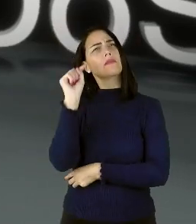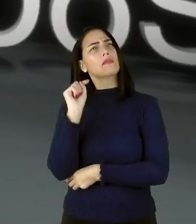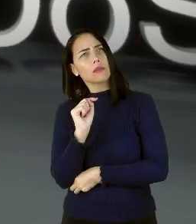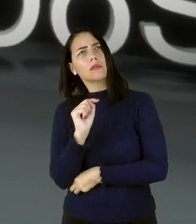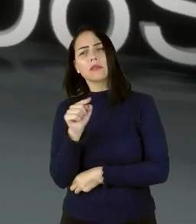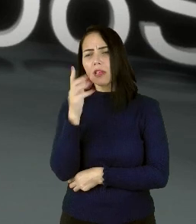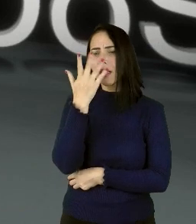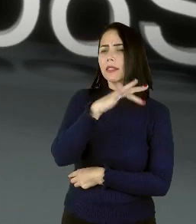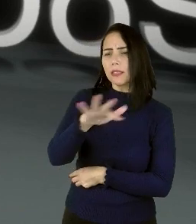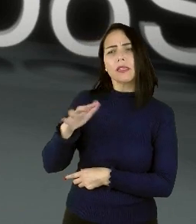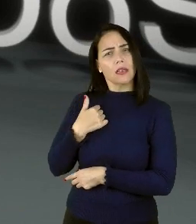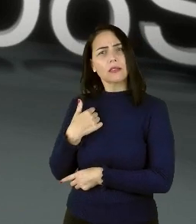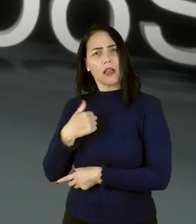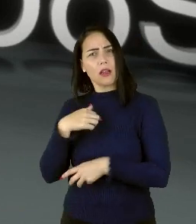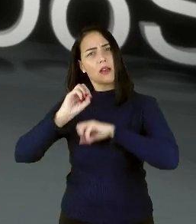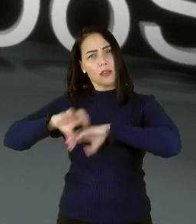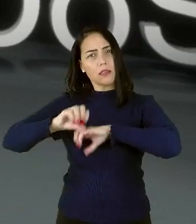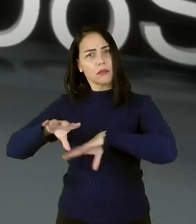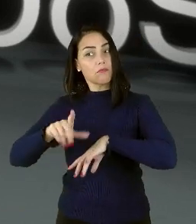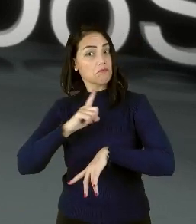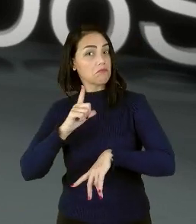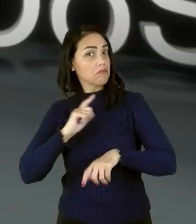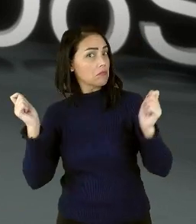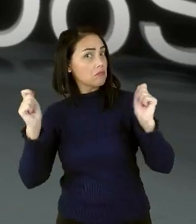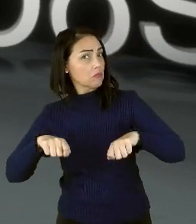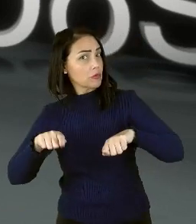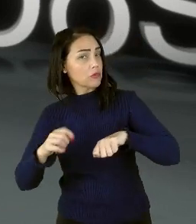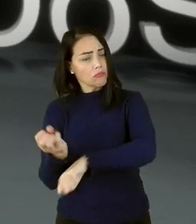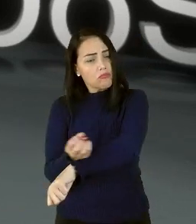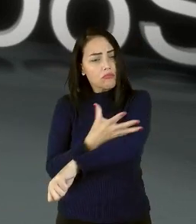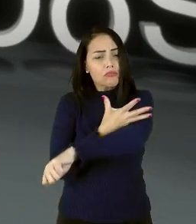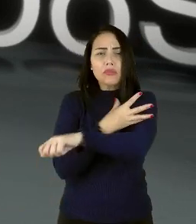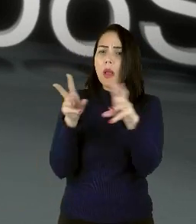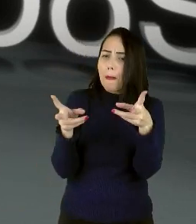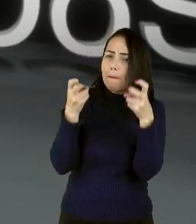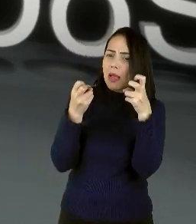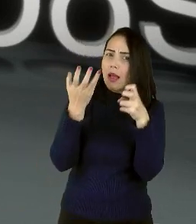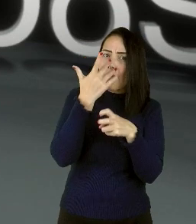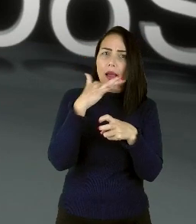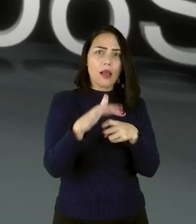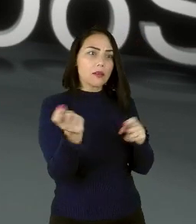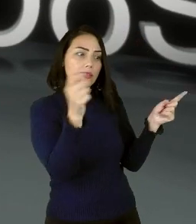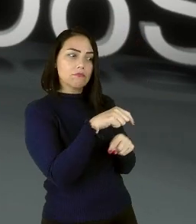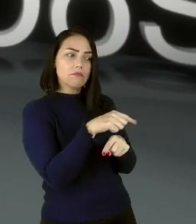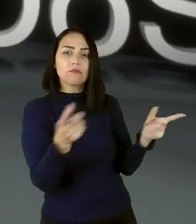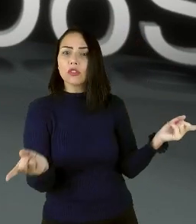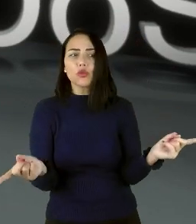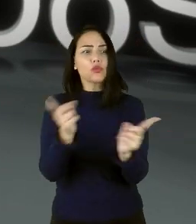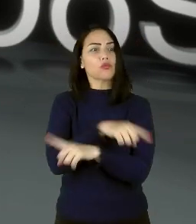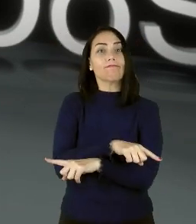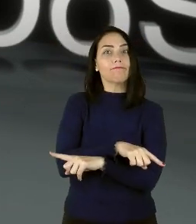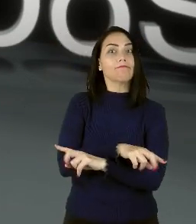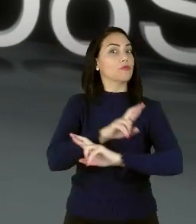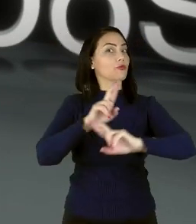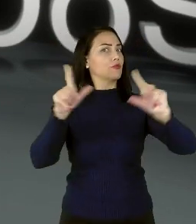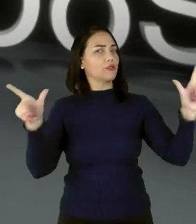as crianças, as quais eu ensino, teriam sensibilidade em perceber essas crianças? São duas realidades